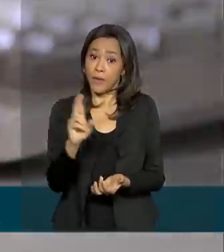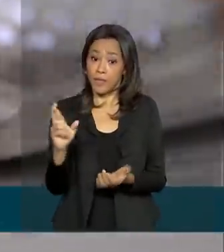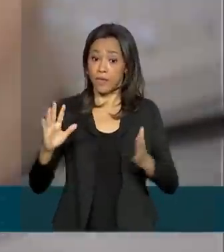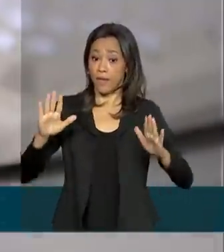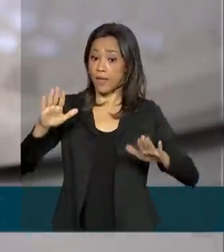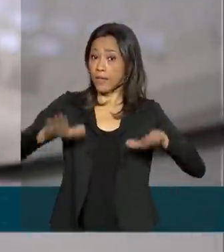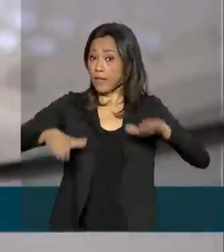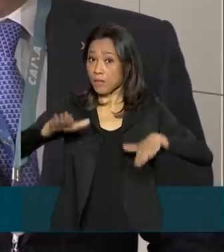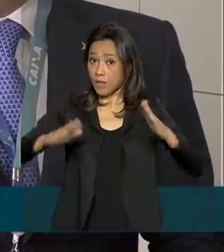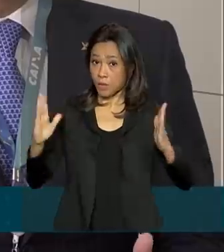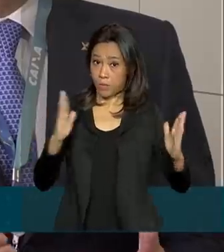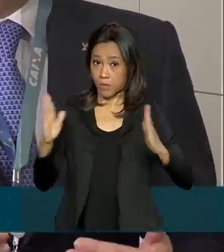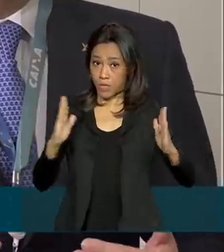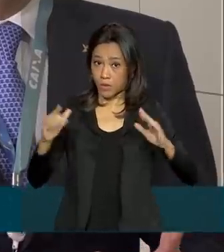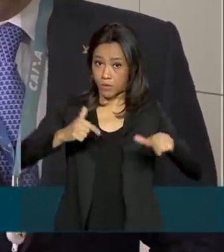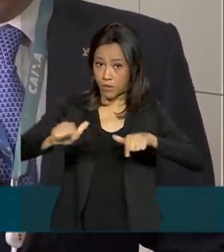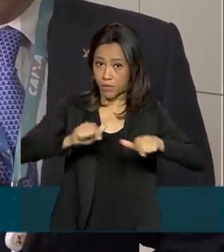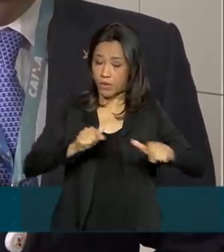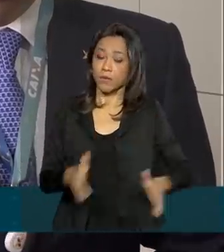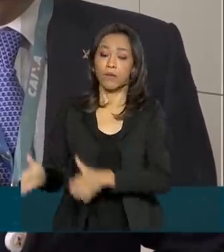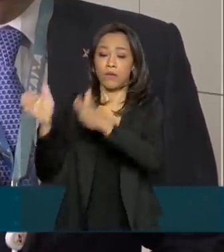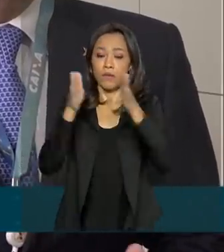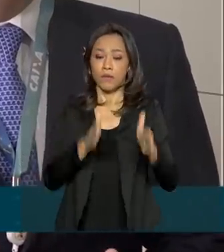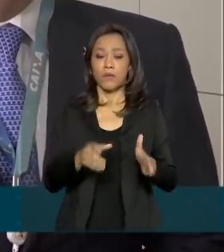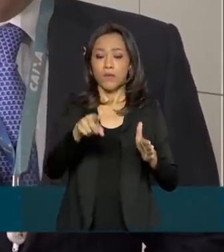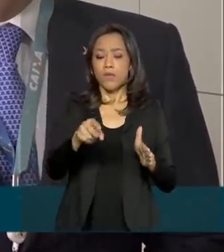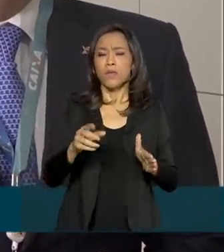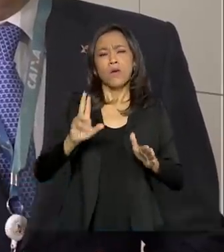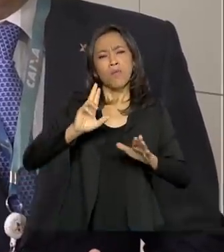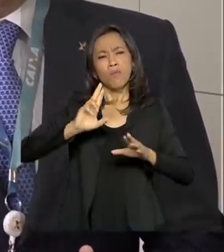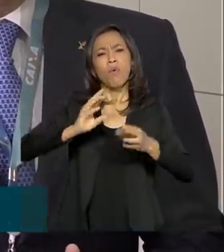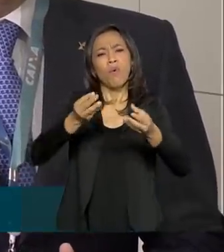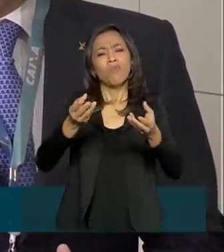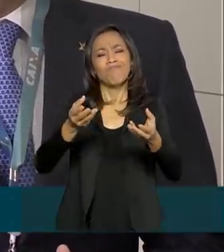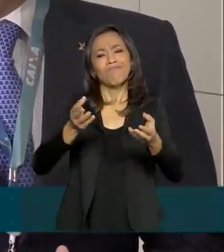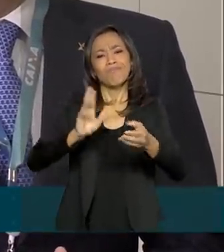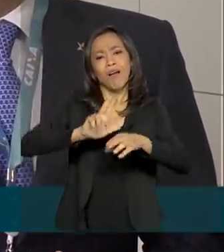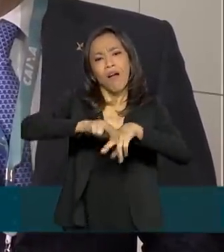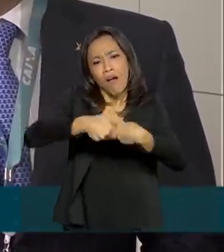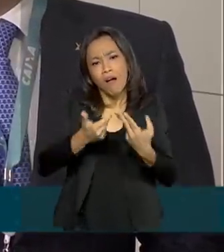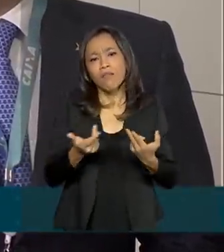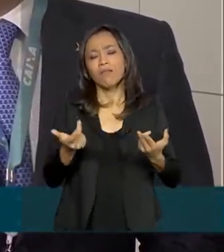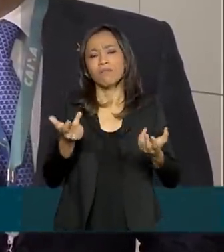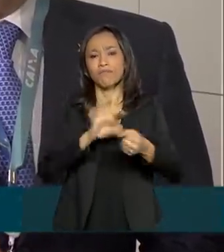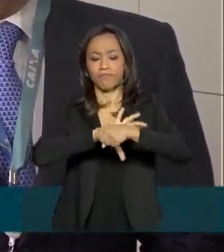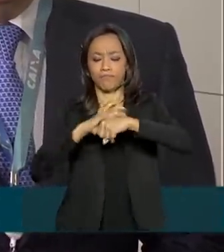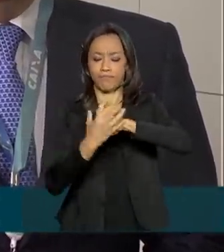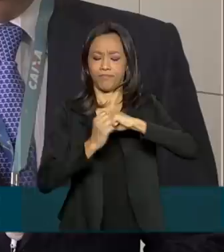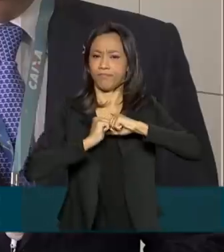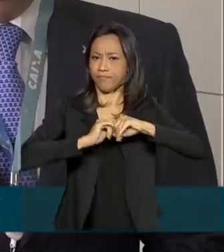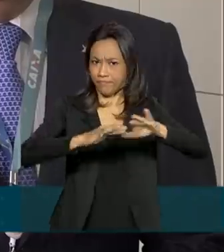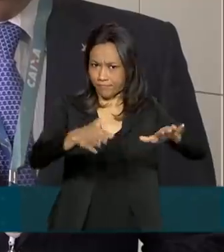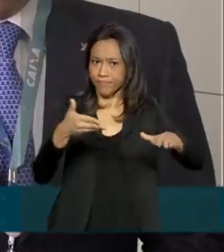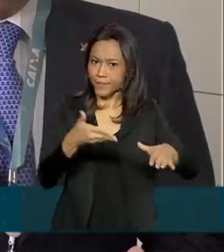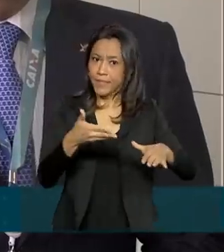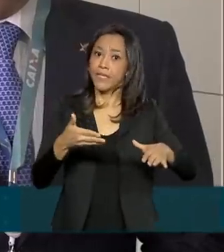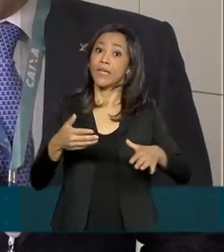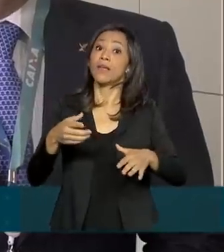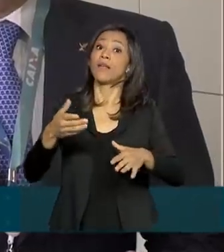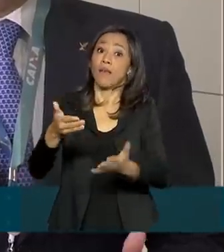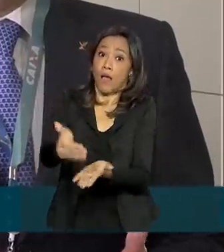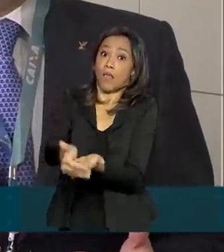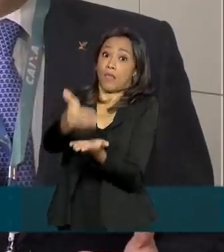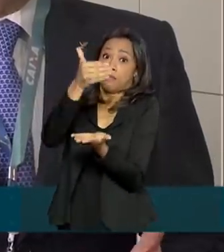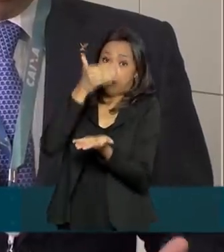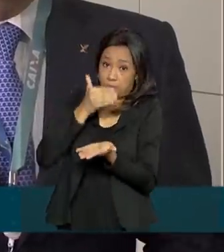período trabalhado. Como consequência da pandemia, está sendo antecipado e